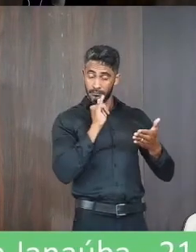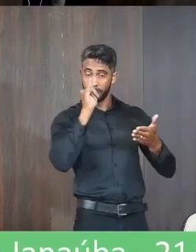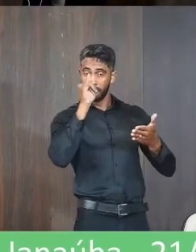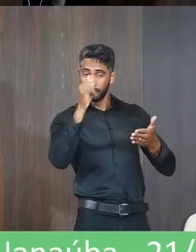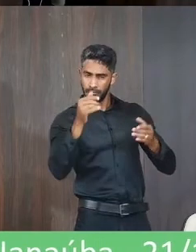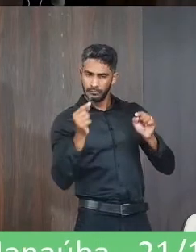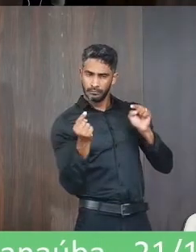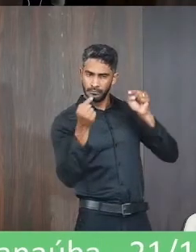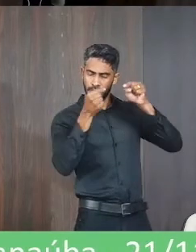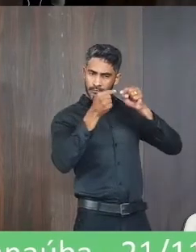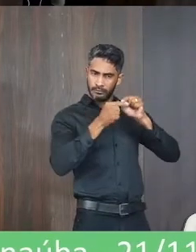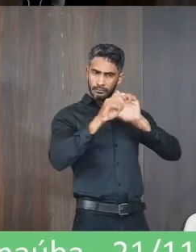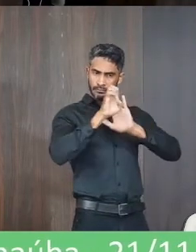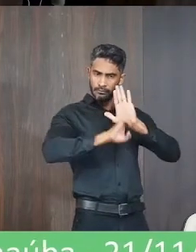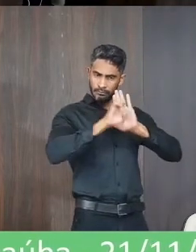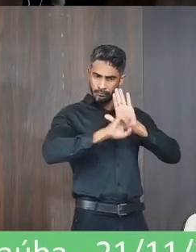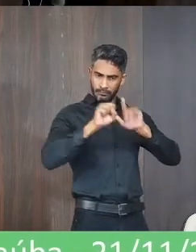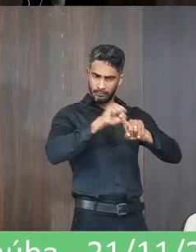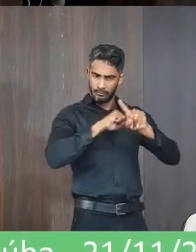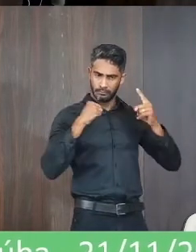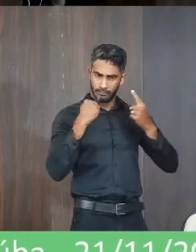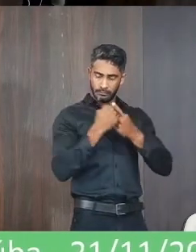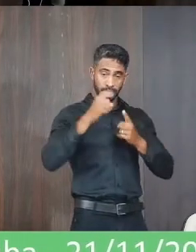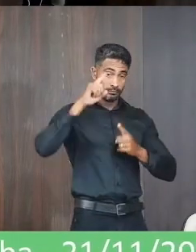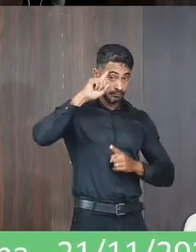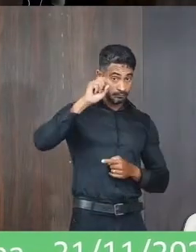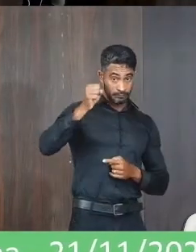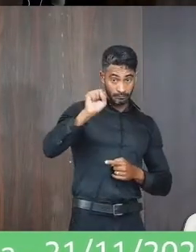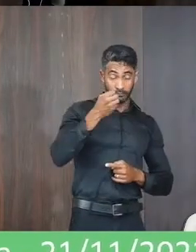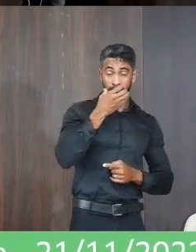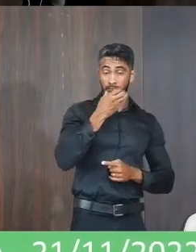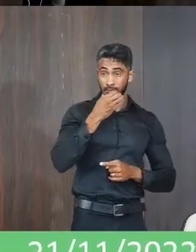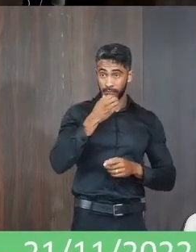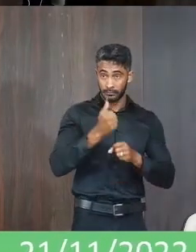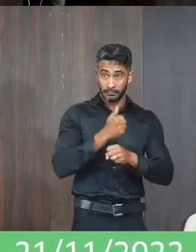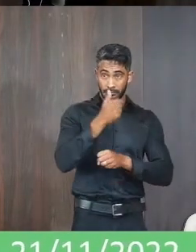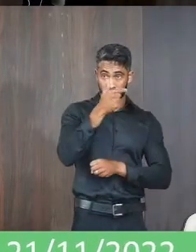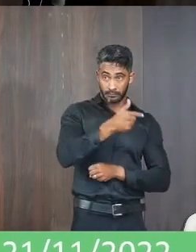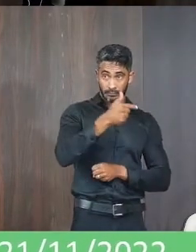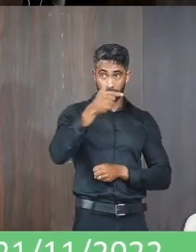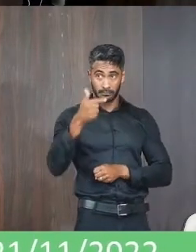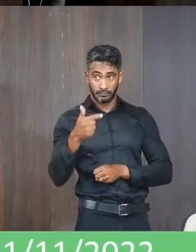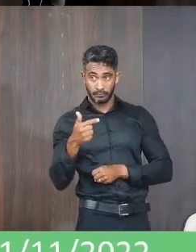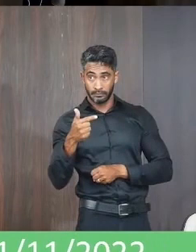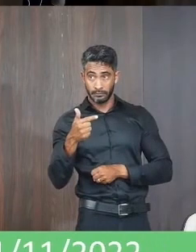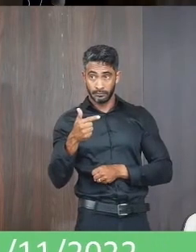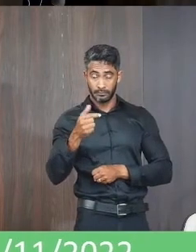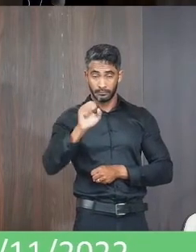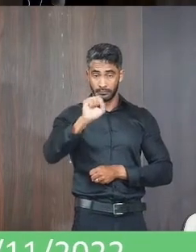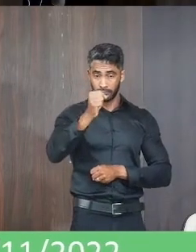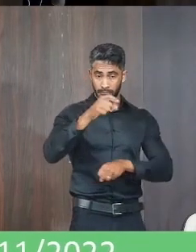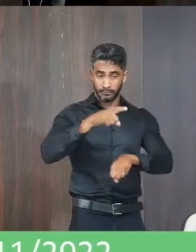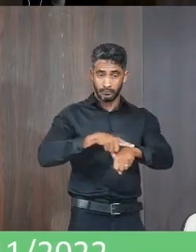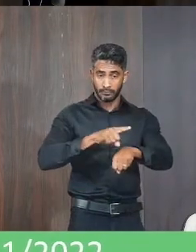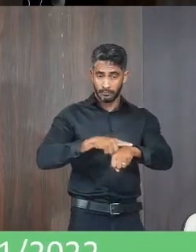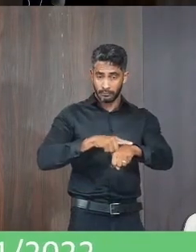consonância ao seu estatuto social, no dia 8 de dezembro de 2022, das 8